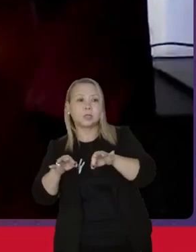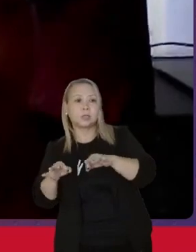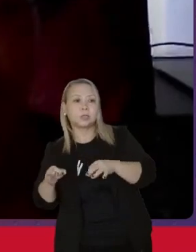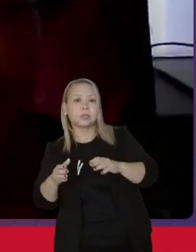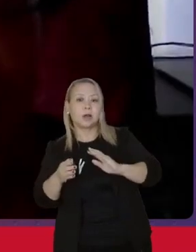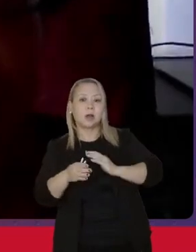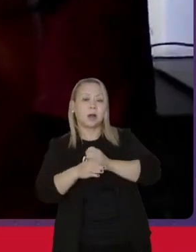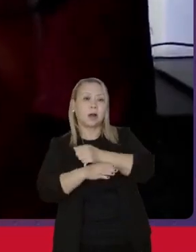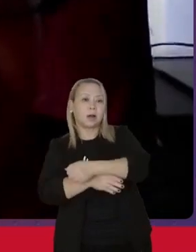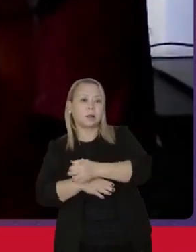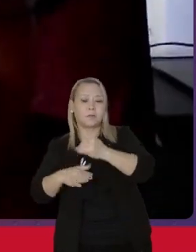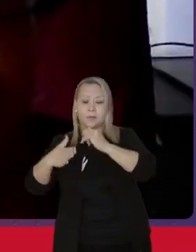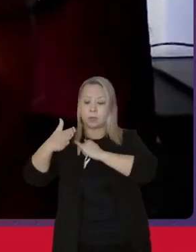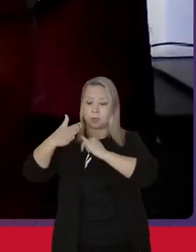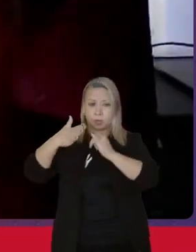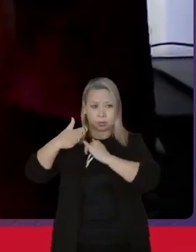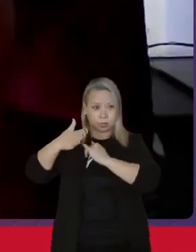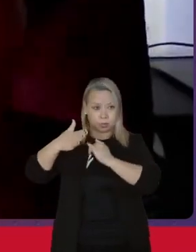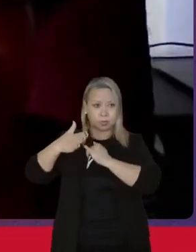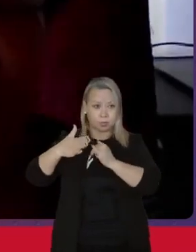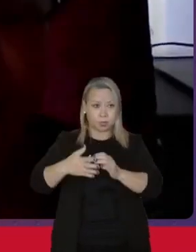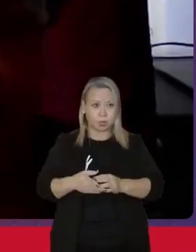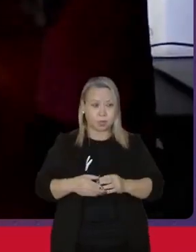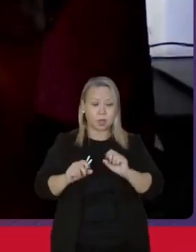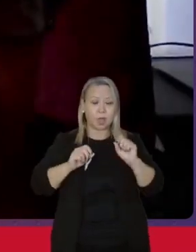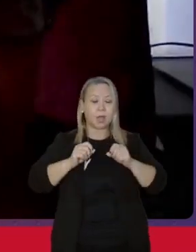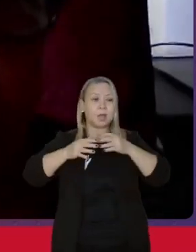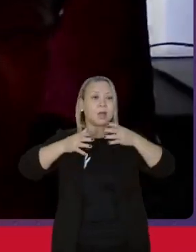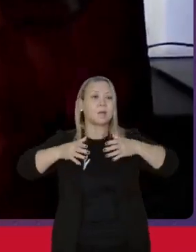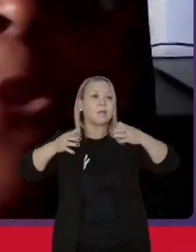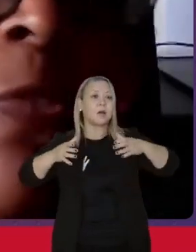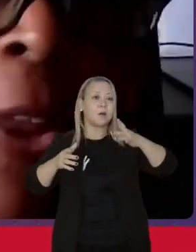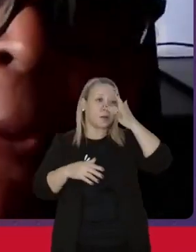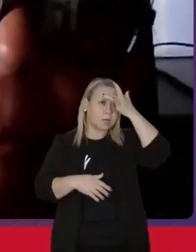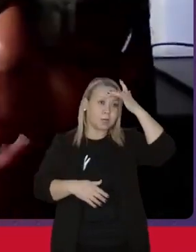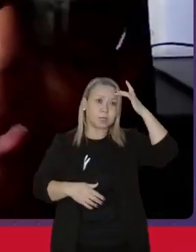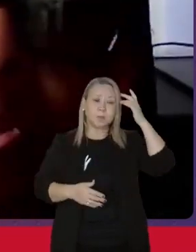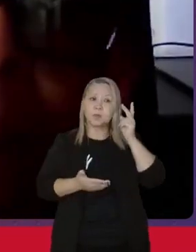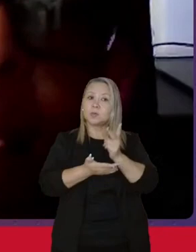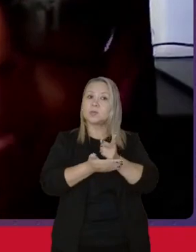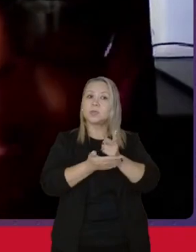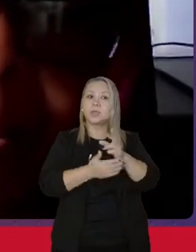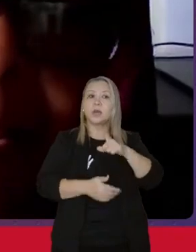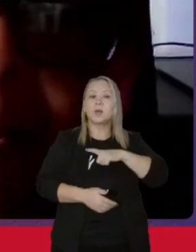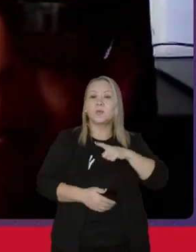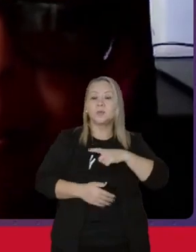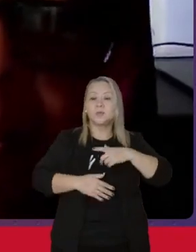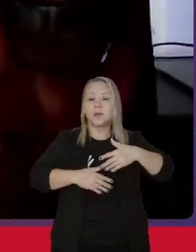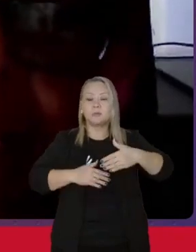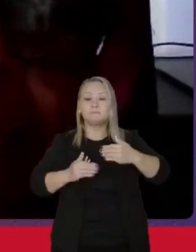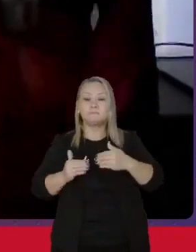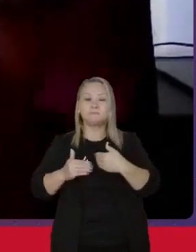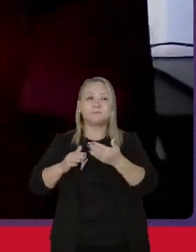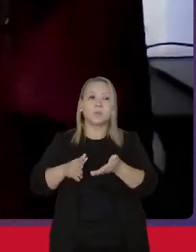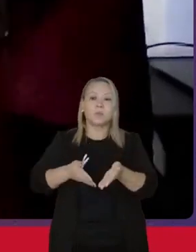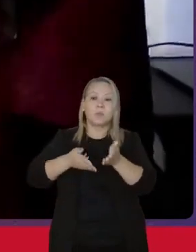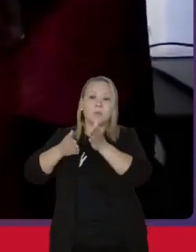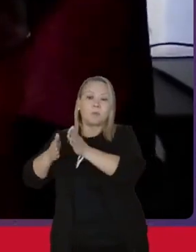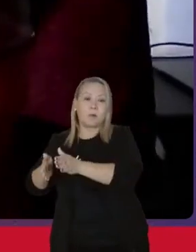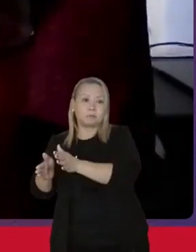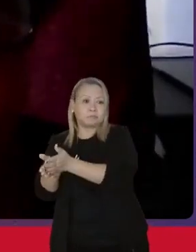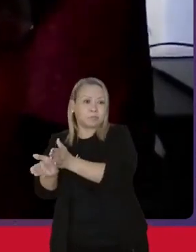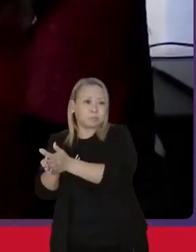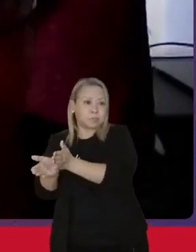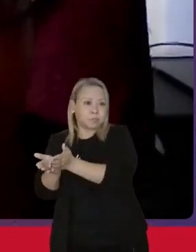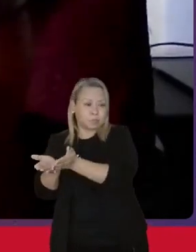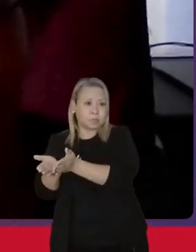suas instituições, que a maioria das pessoas sempre tiveram a margem da pobreza, hoje,